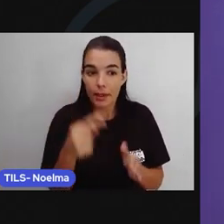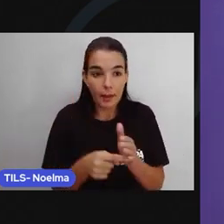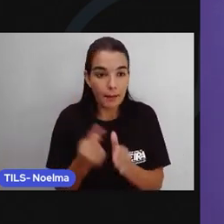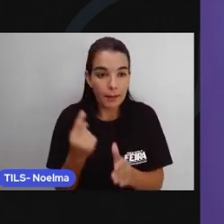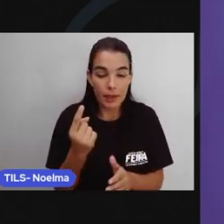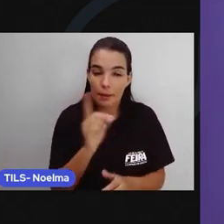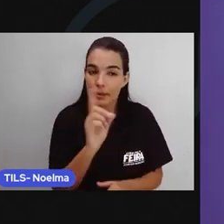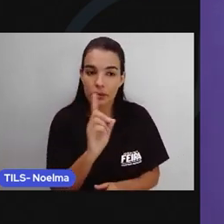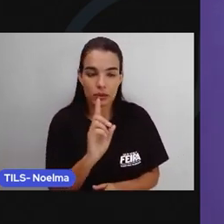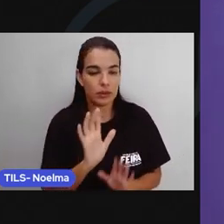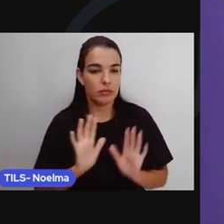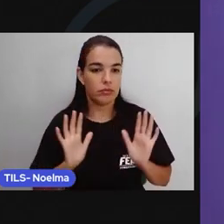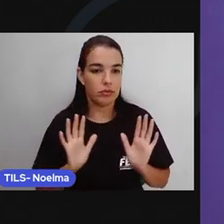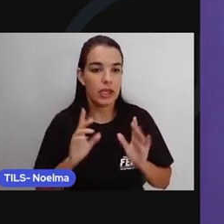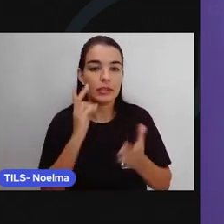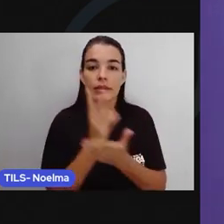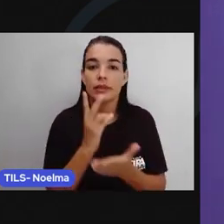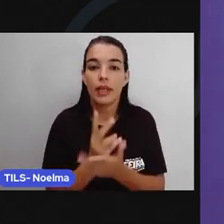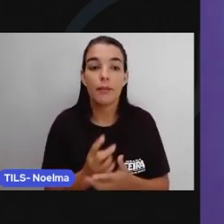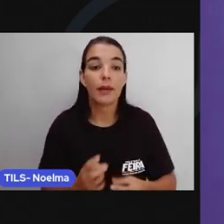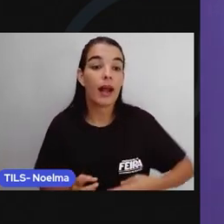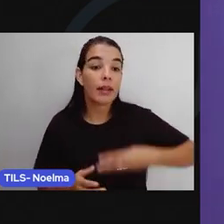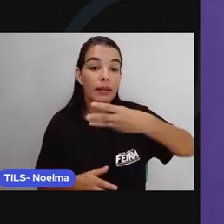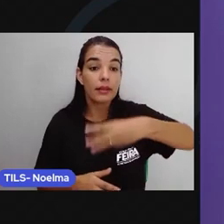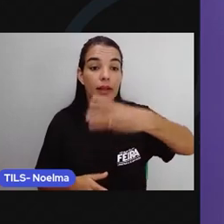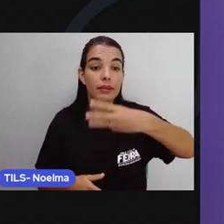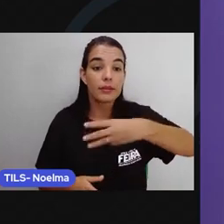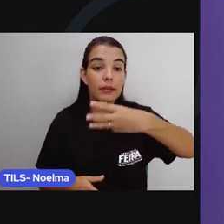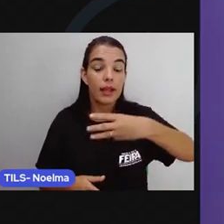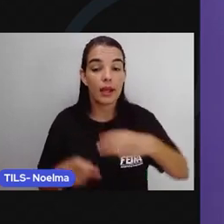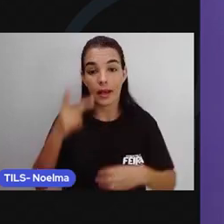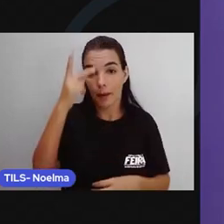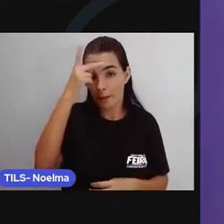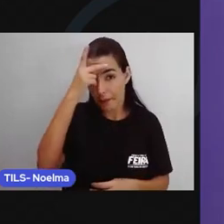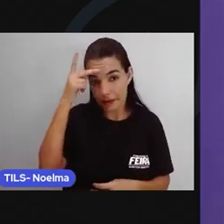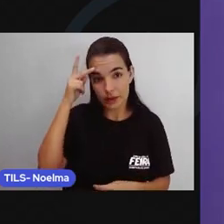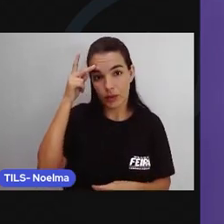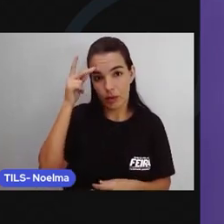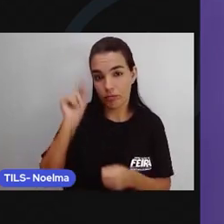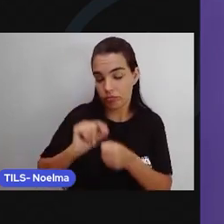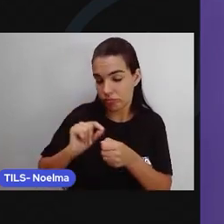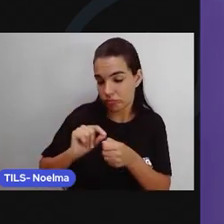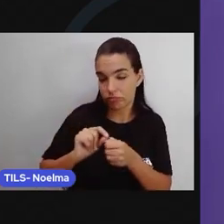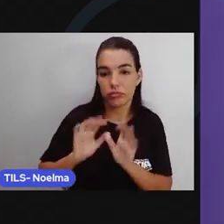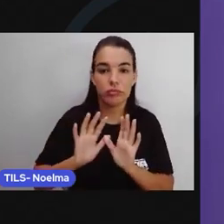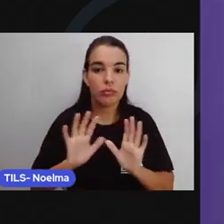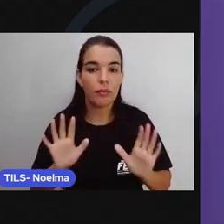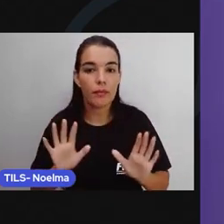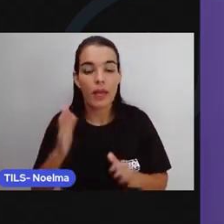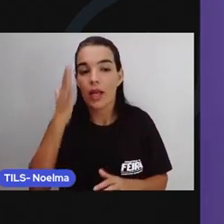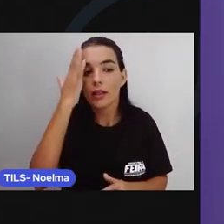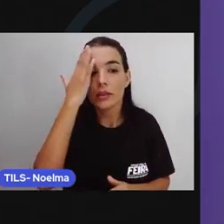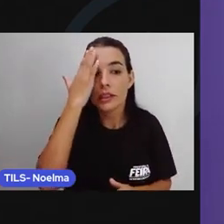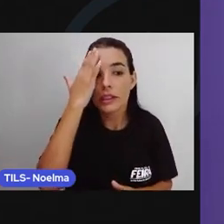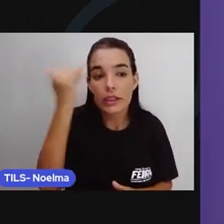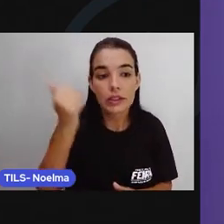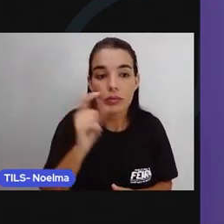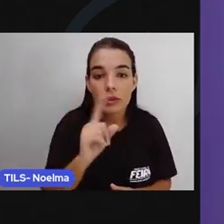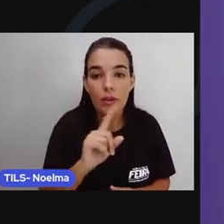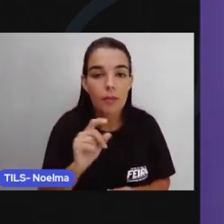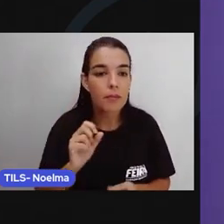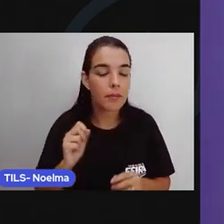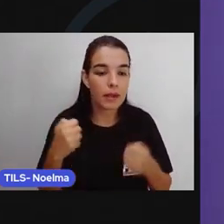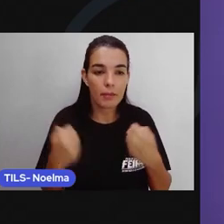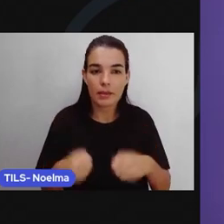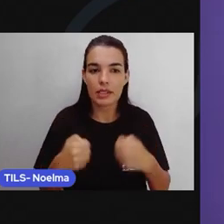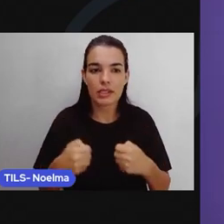sempre na terceira pessoa. E ele é também imparcial, ou seja, ele não tem lado, ele não defende A ou B, esse